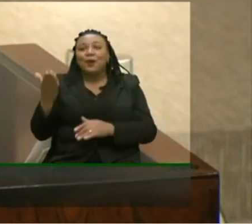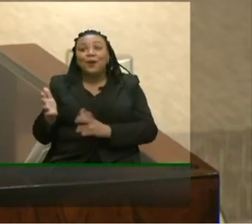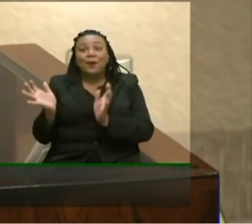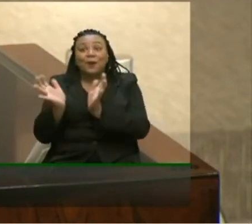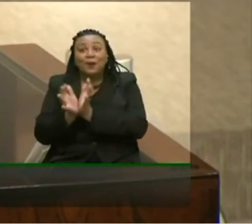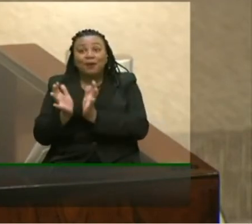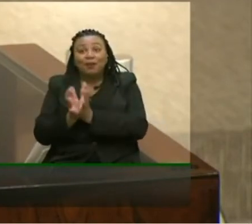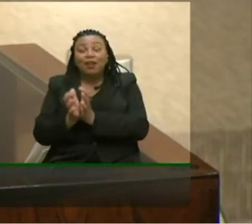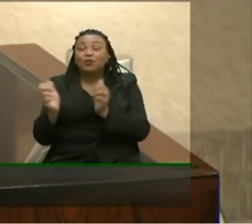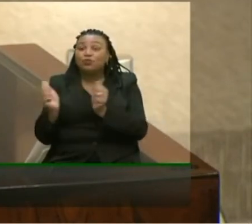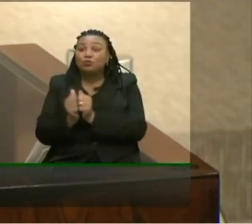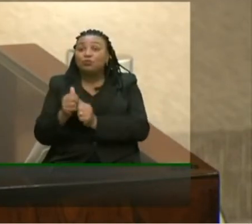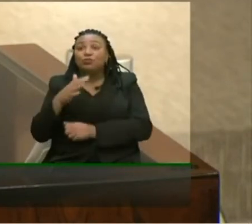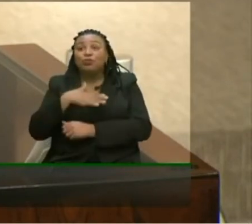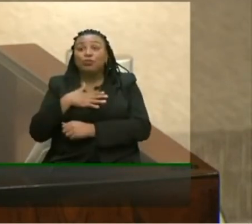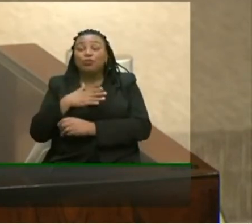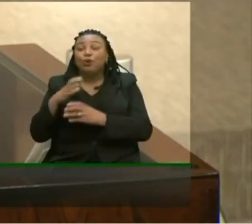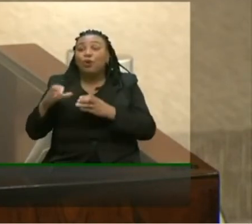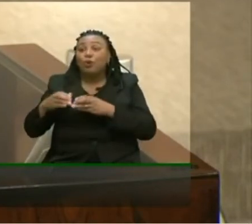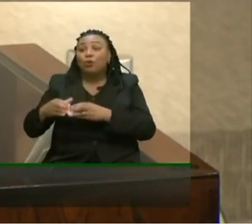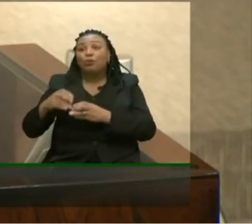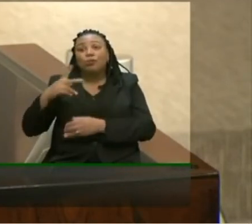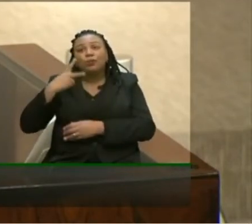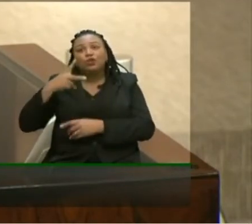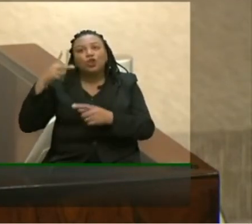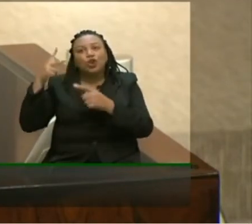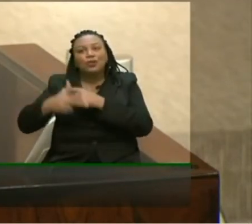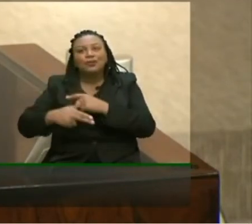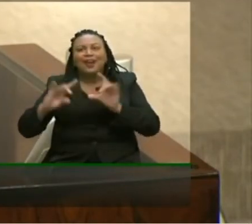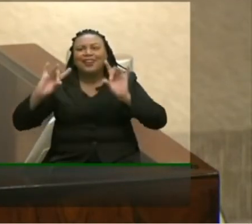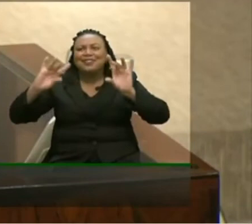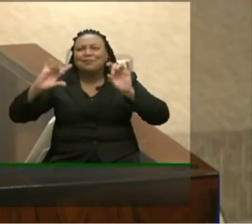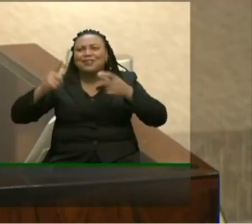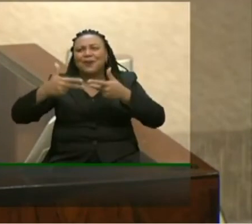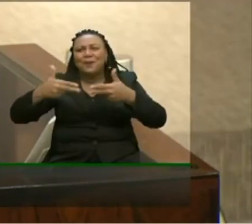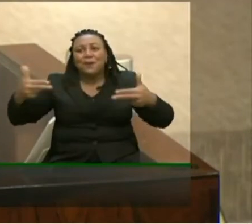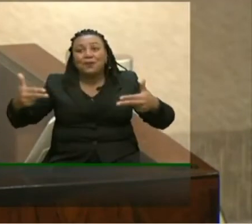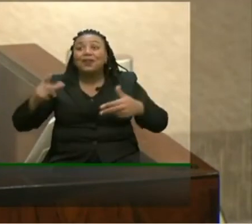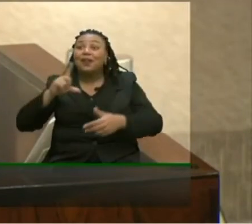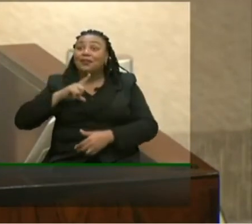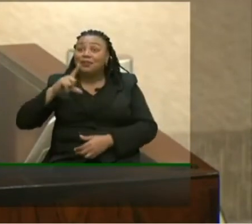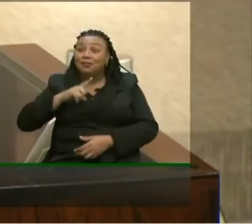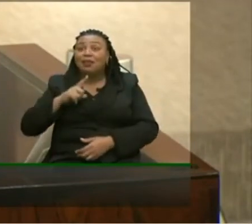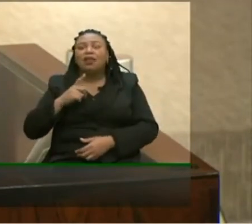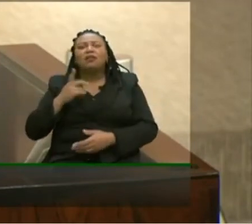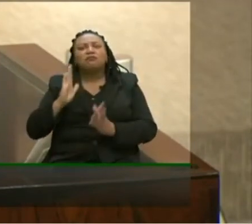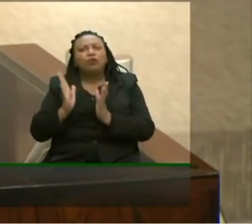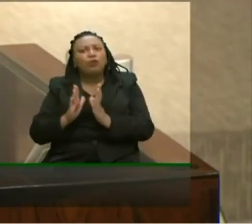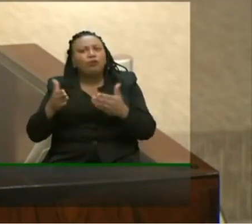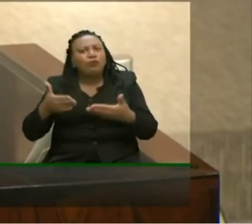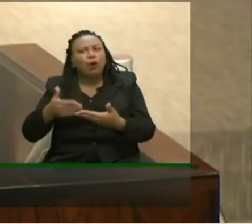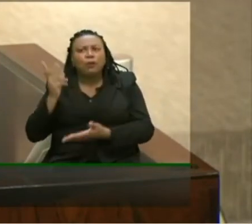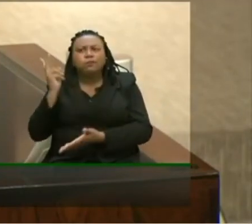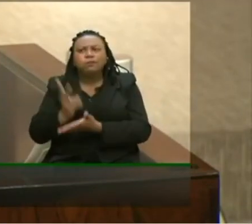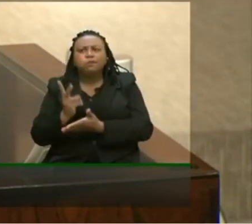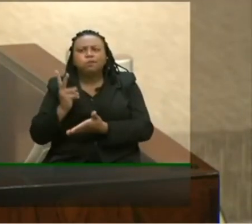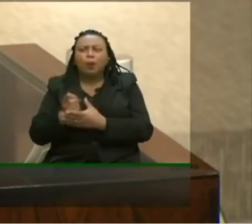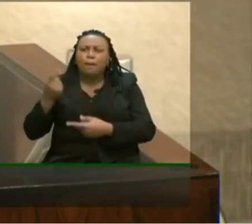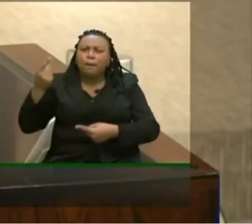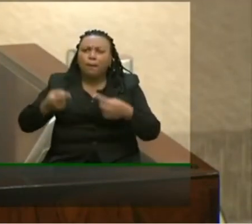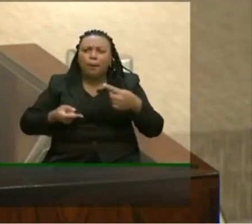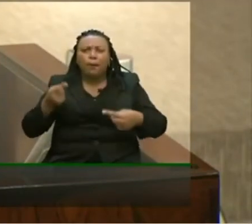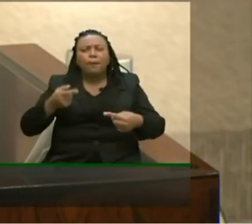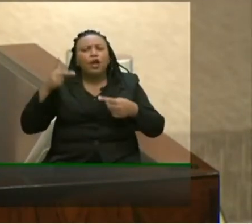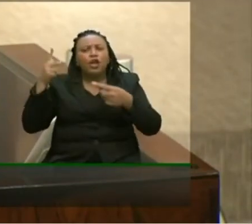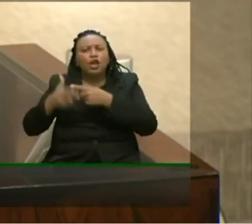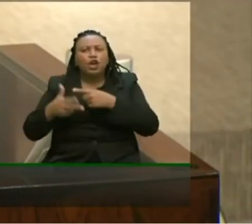meus colegas que comigo compõem a Frente Parlamentar de Combate aos Privilégios, que têm sido um fórum permanente de discussão